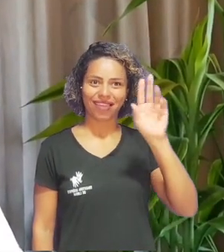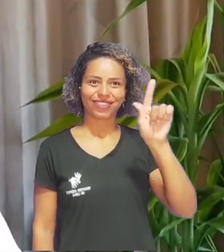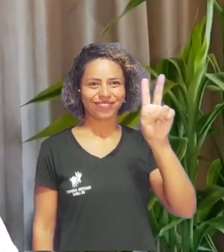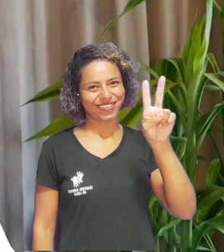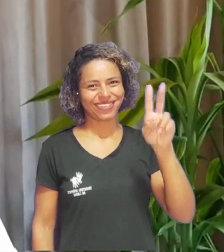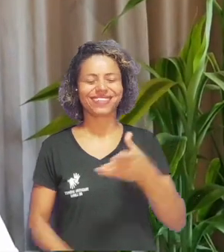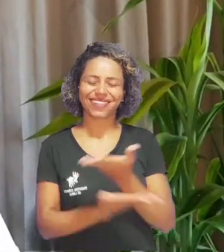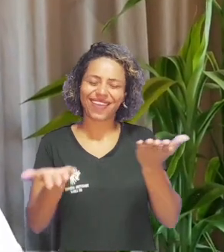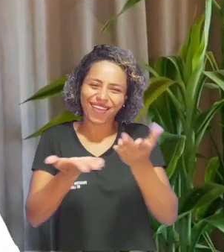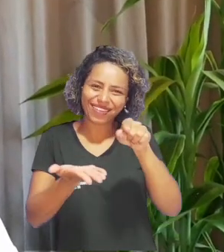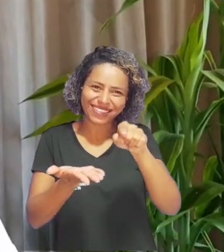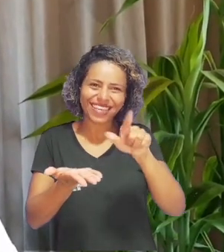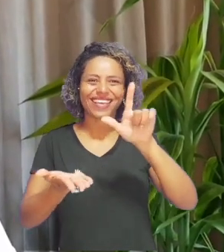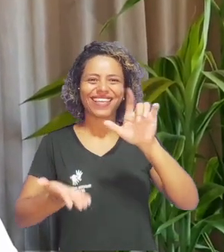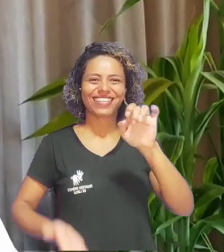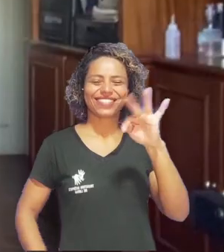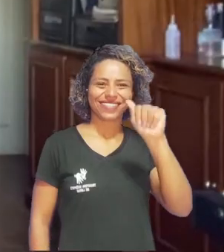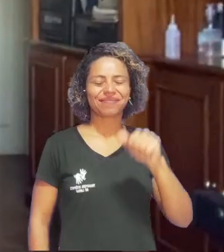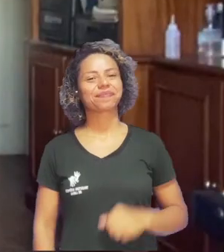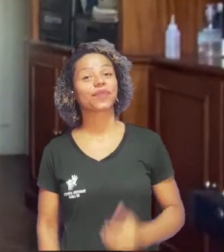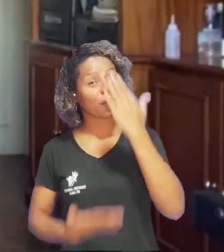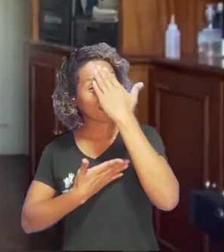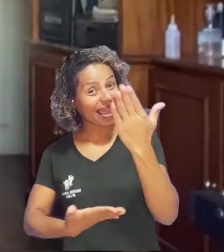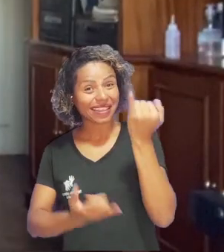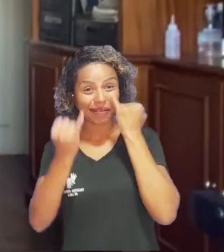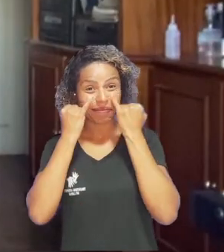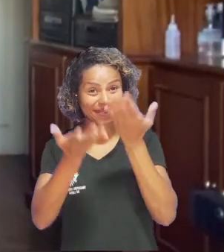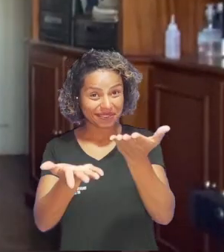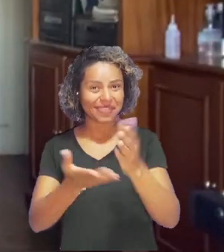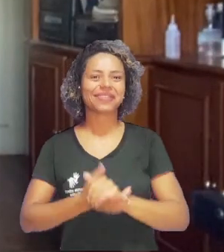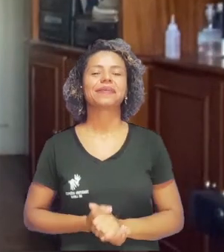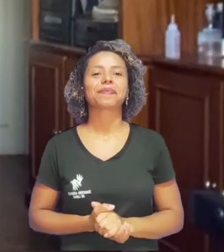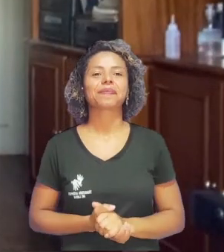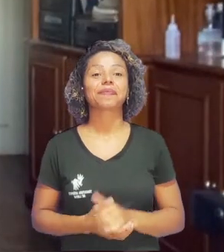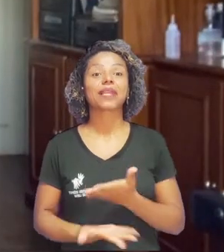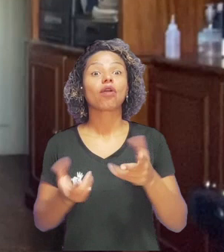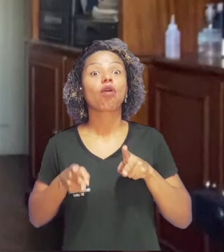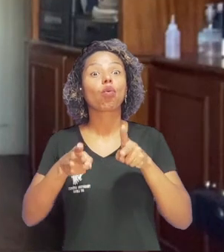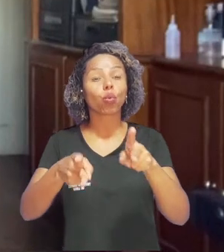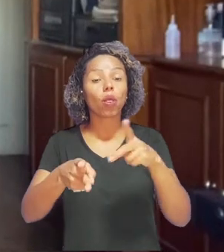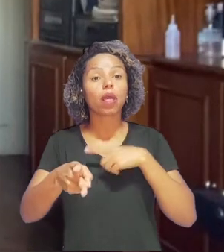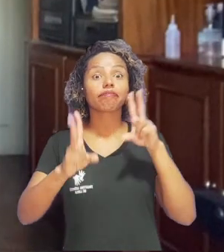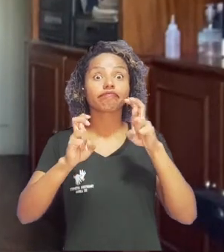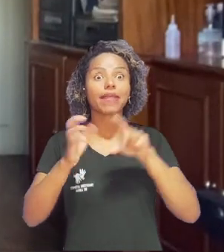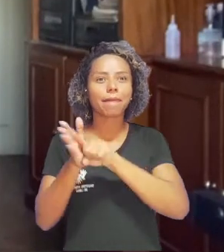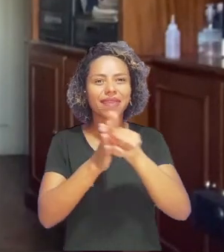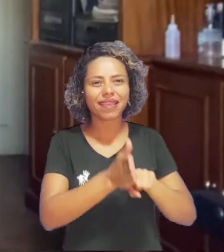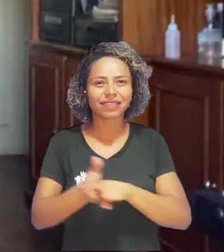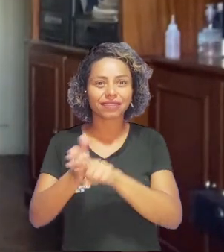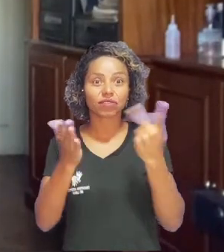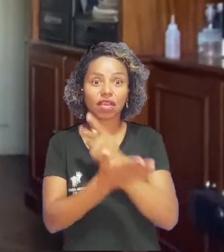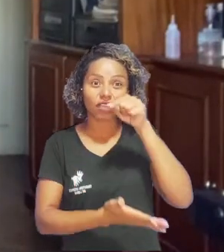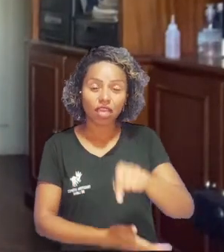gv. É com você, Letícia. Obrigada pelas informações, Sebastião. E continuando falando sobre